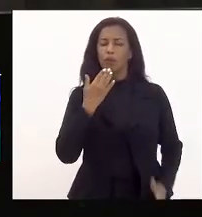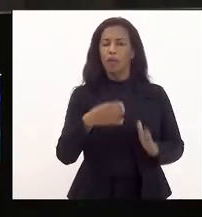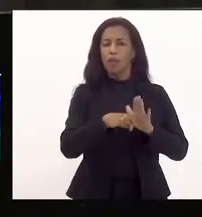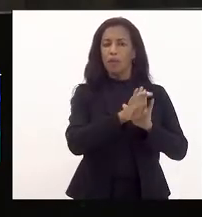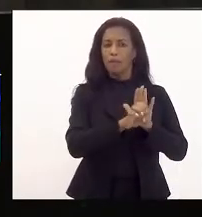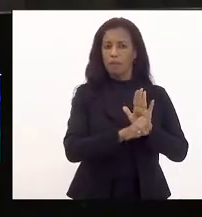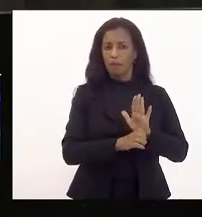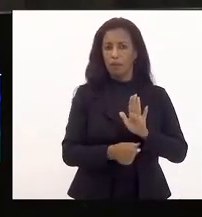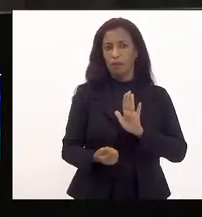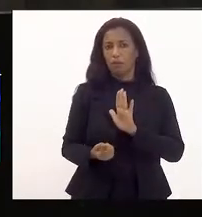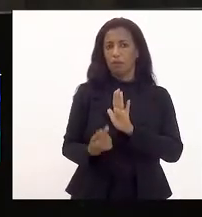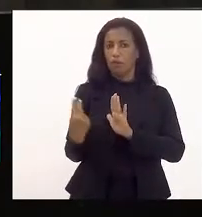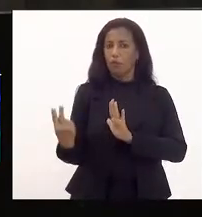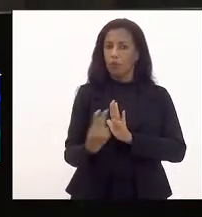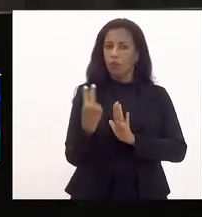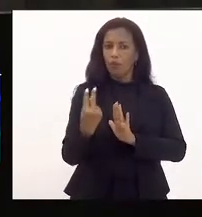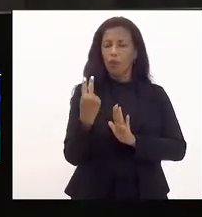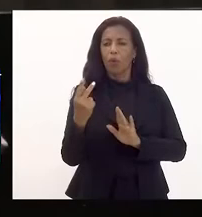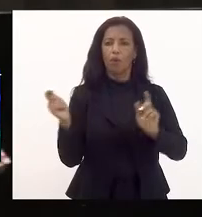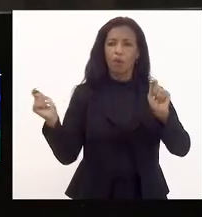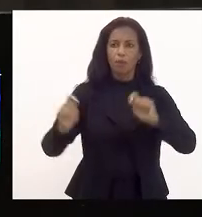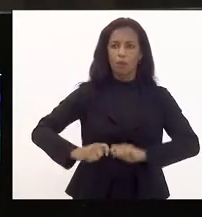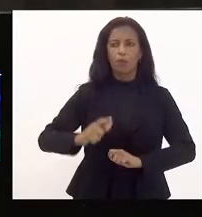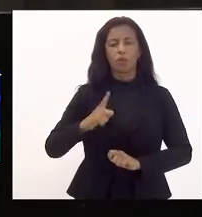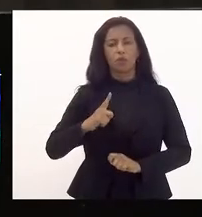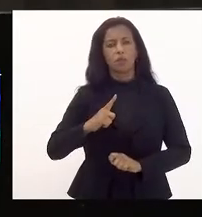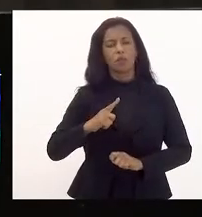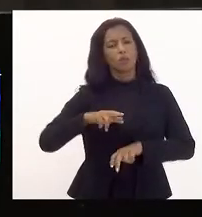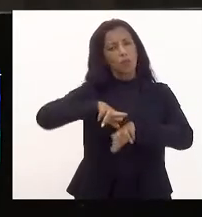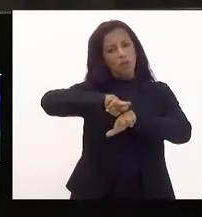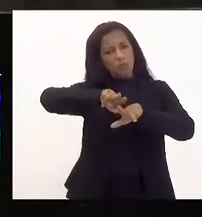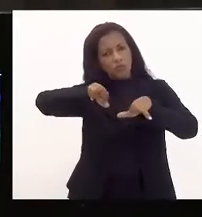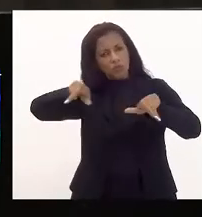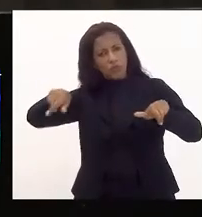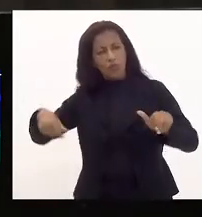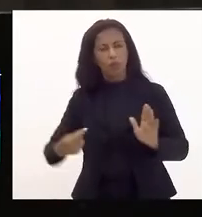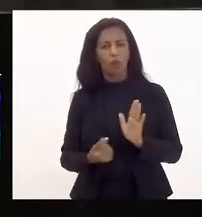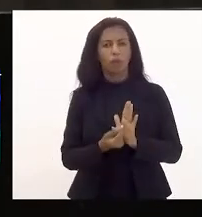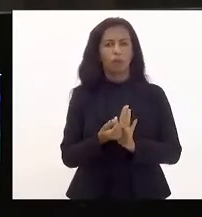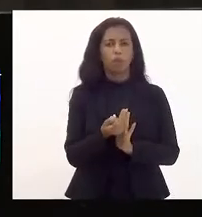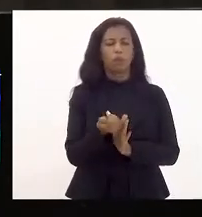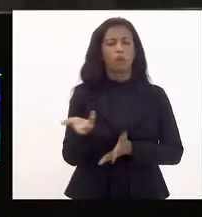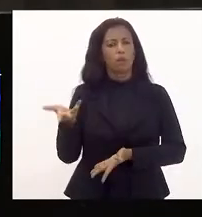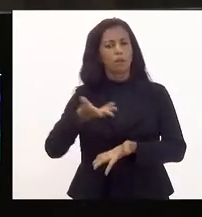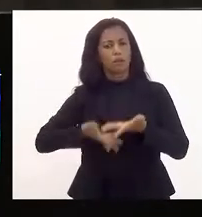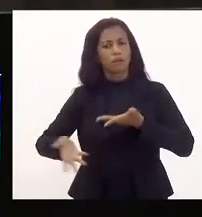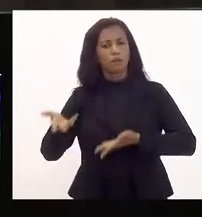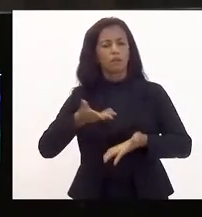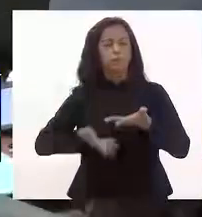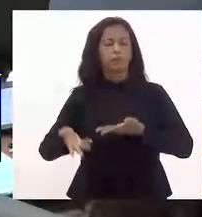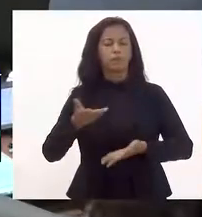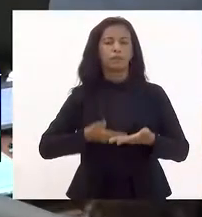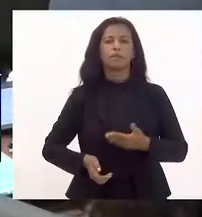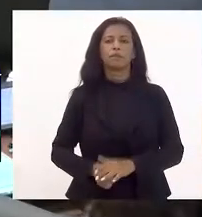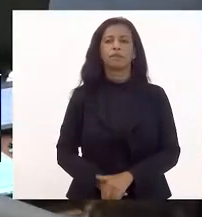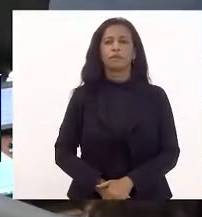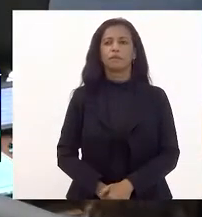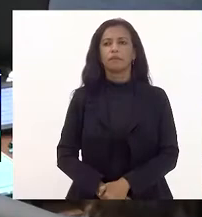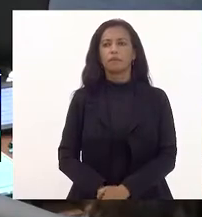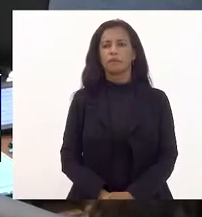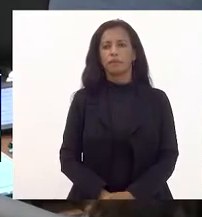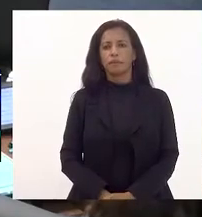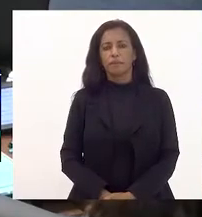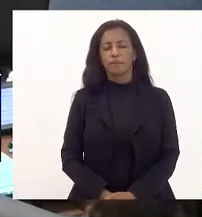sentido, para que tenhamos de fato um orçamento mais diverso e mais participativo. Obrigado.